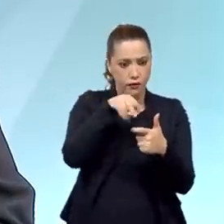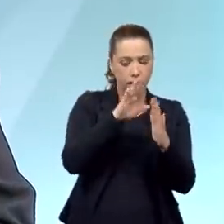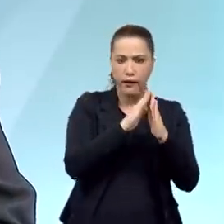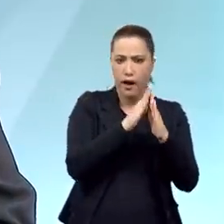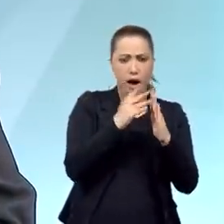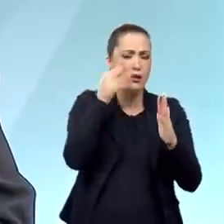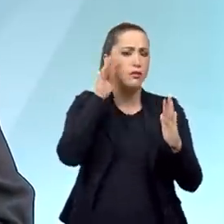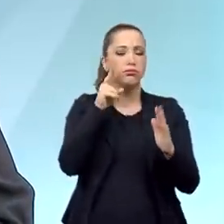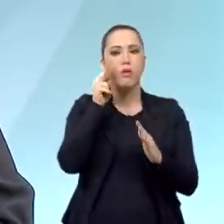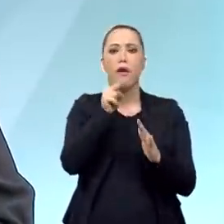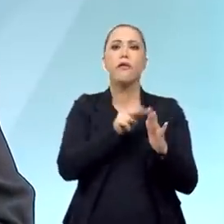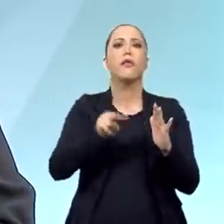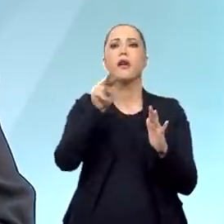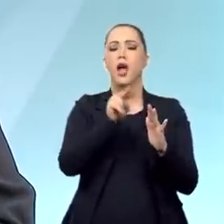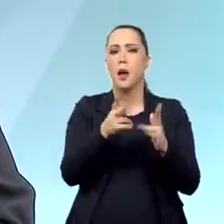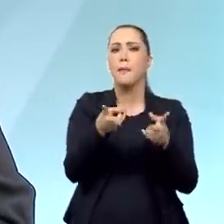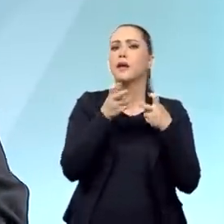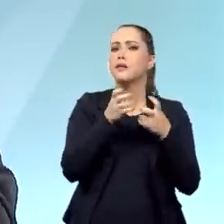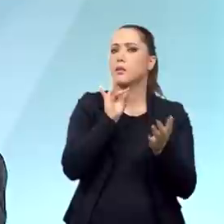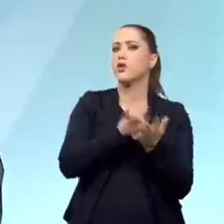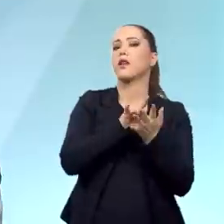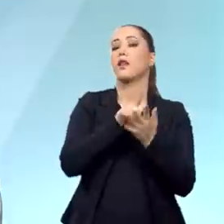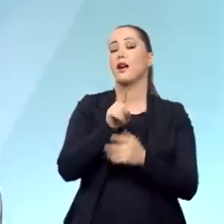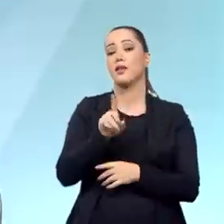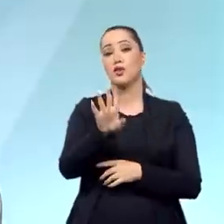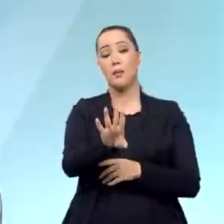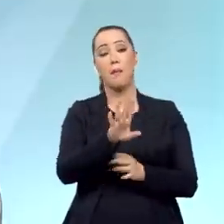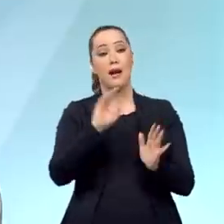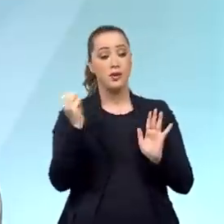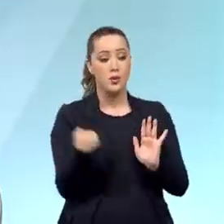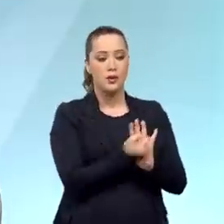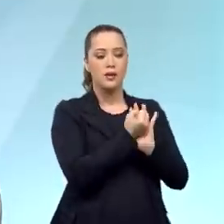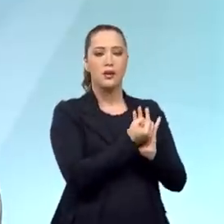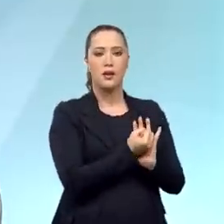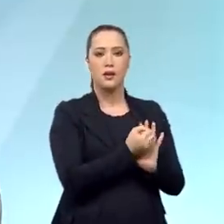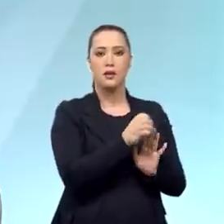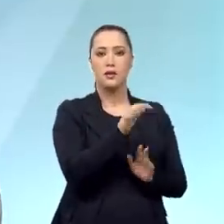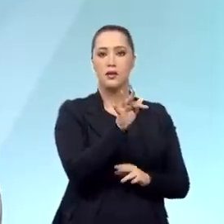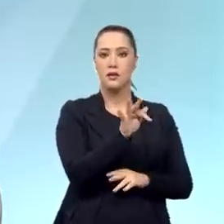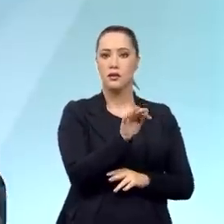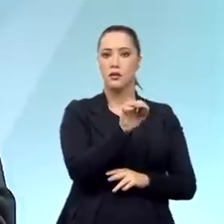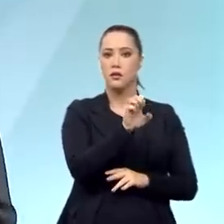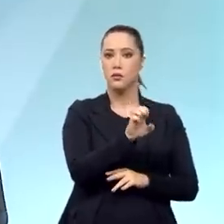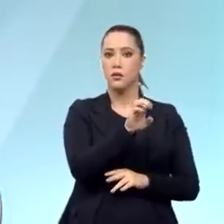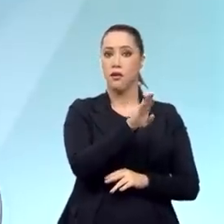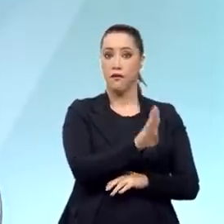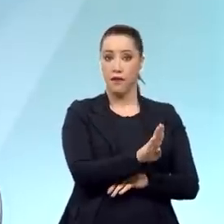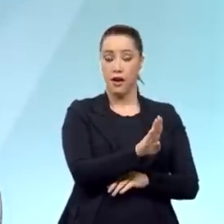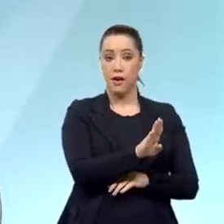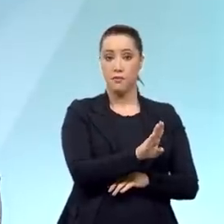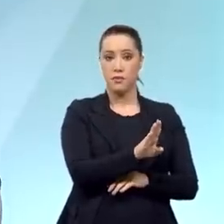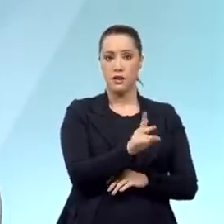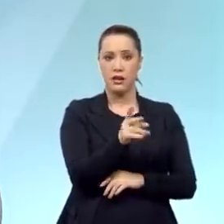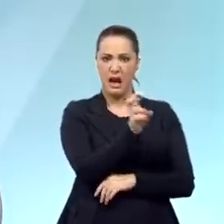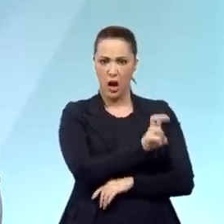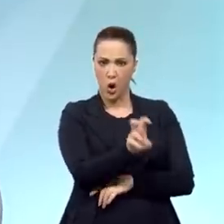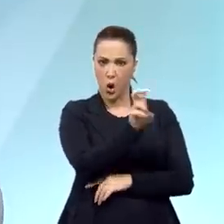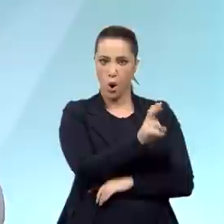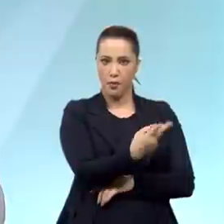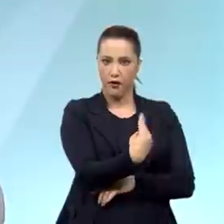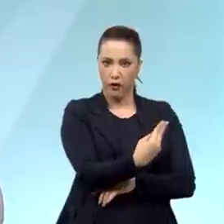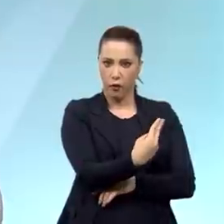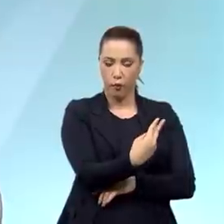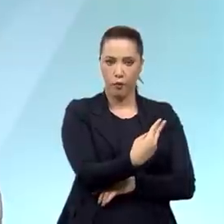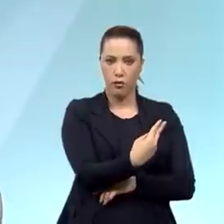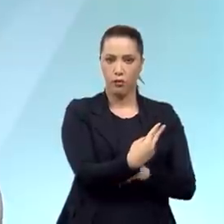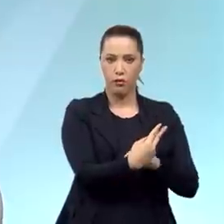posso aqui dizer que o símbolo da FEB, que é a cobra fumou, ele nasceu exatamente